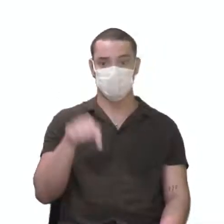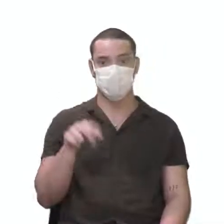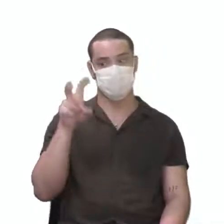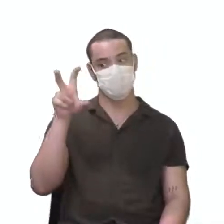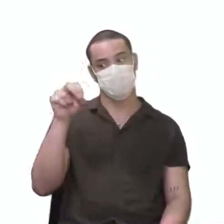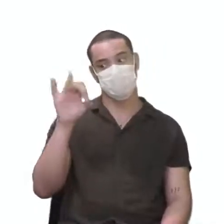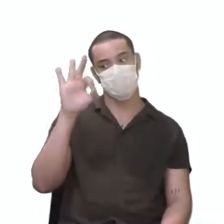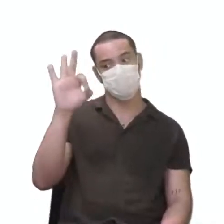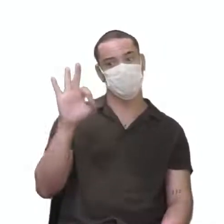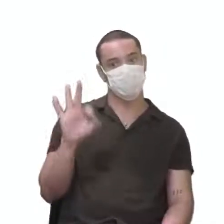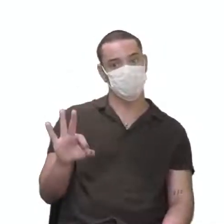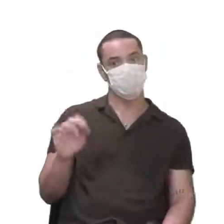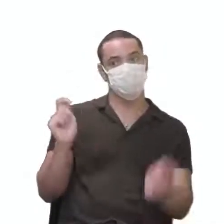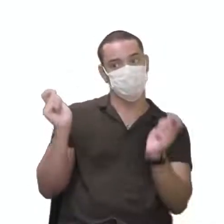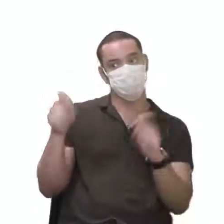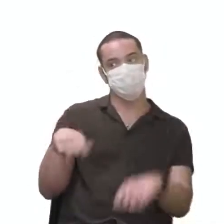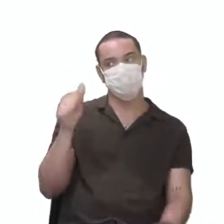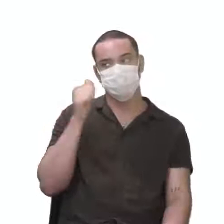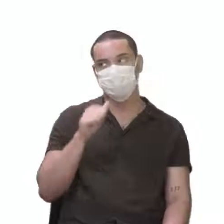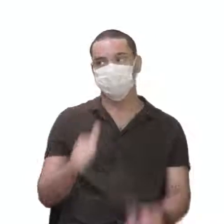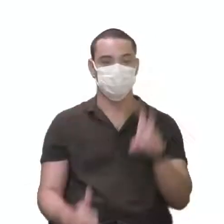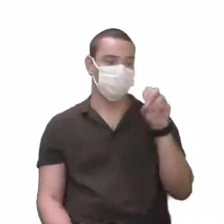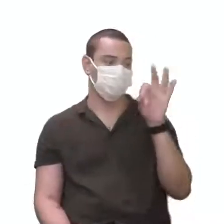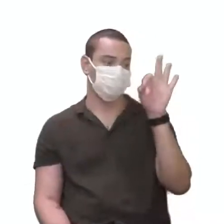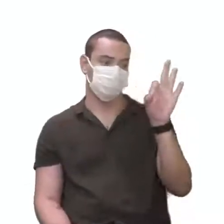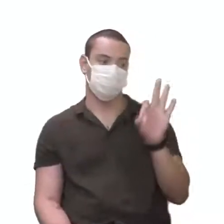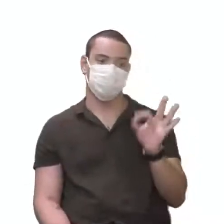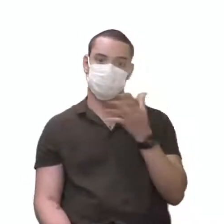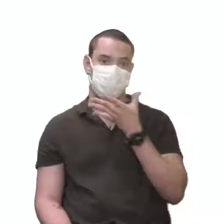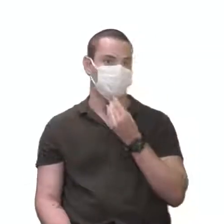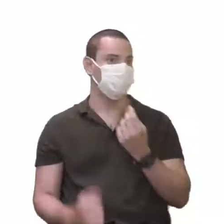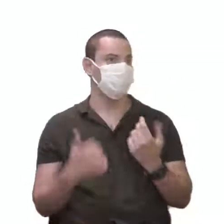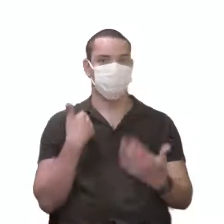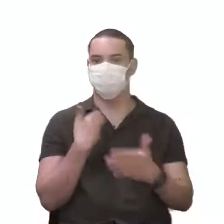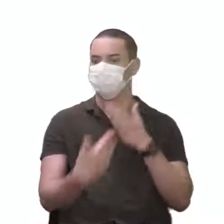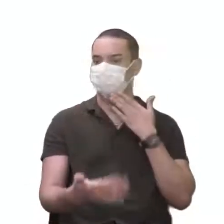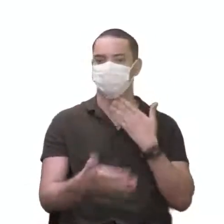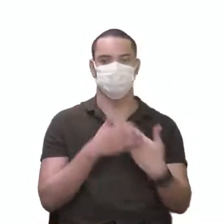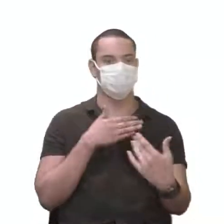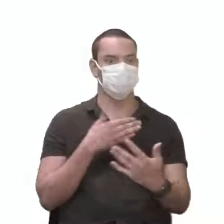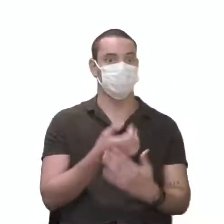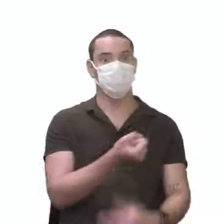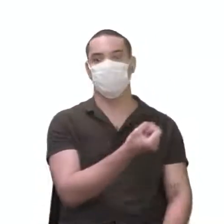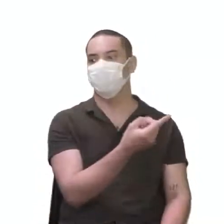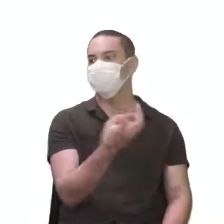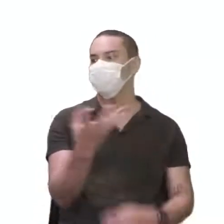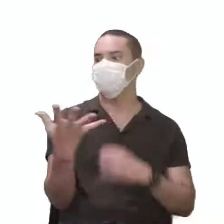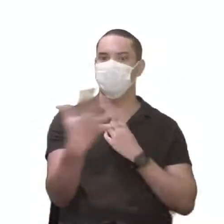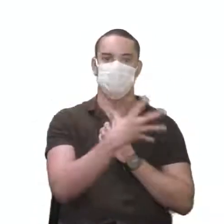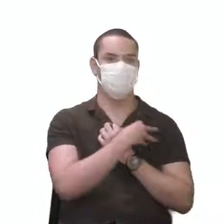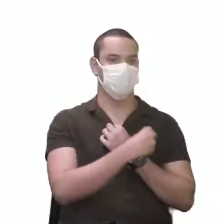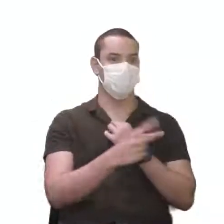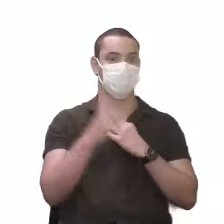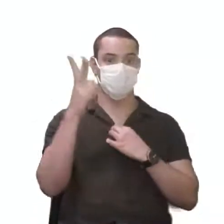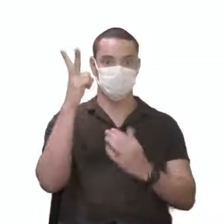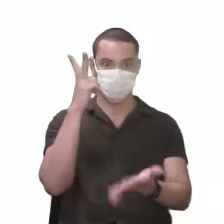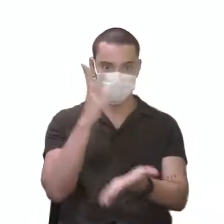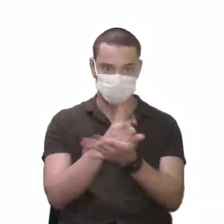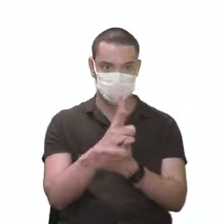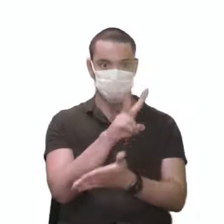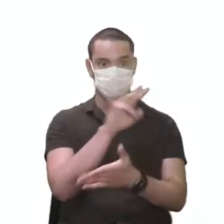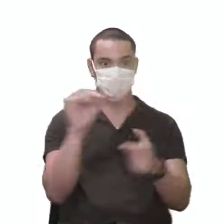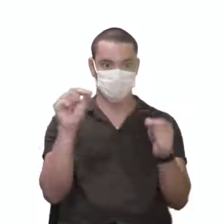de 50% para ter meninas e 50% para ter menino. Independente de quantos filhos ele for. toda vez que eles tiverem